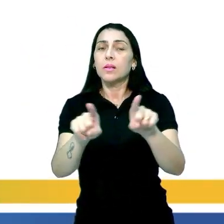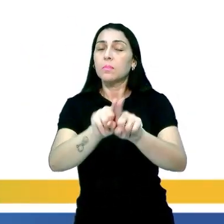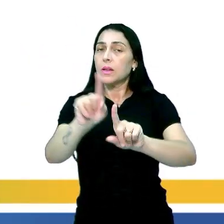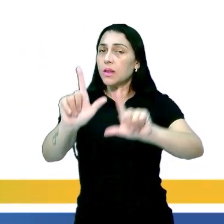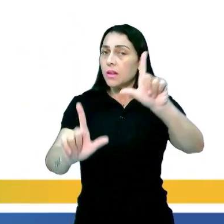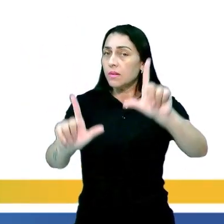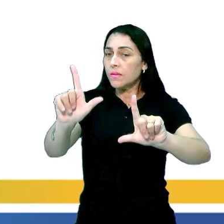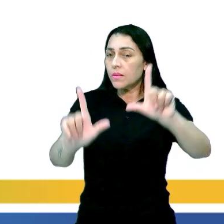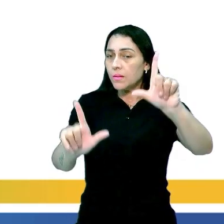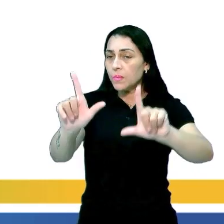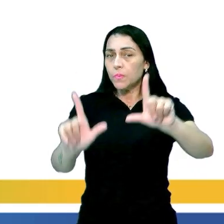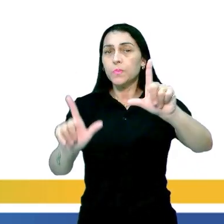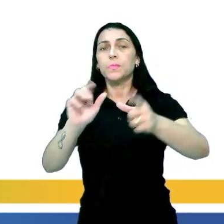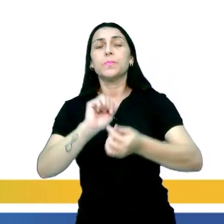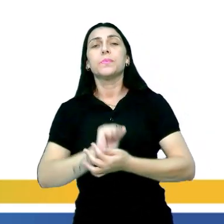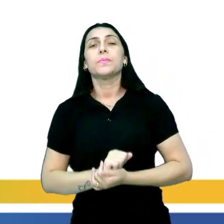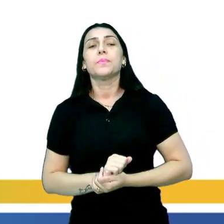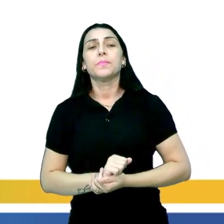televisão.